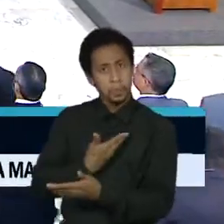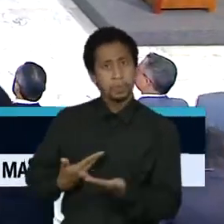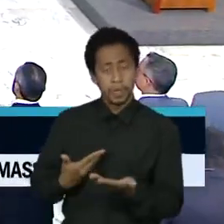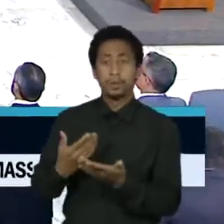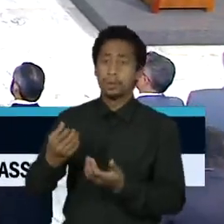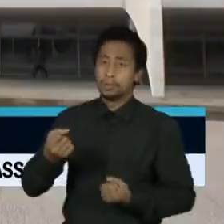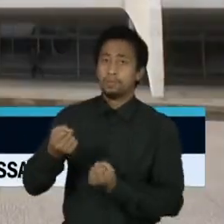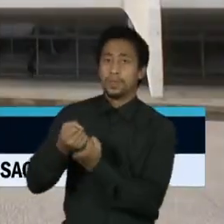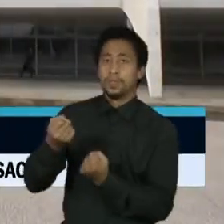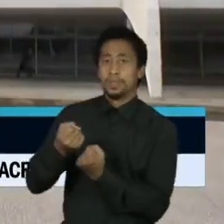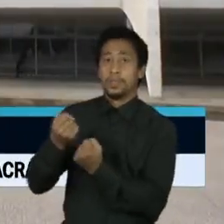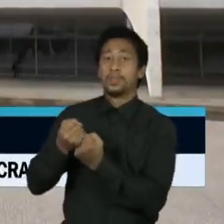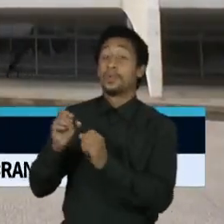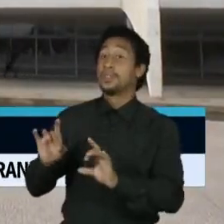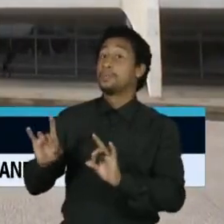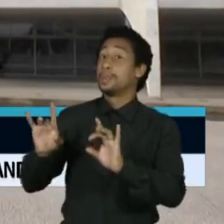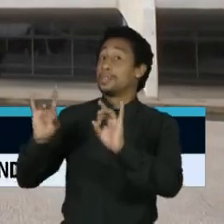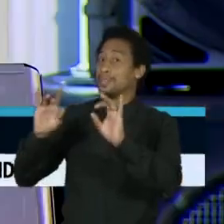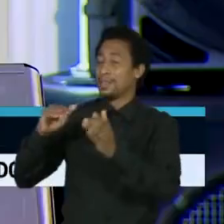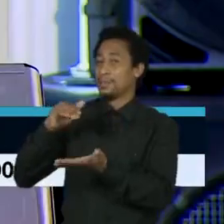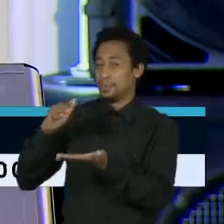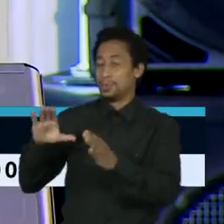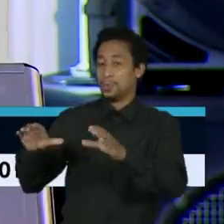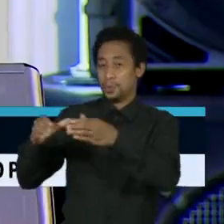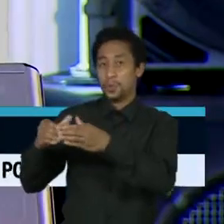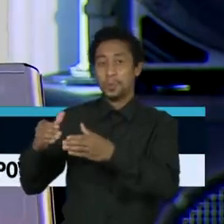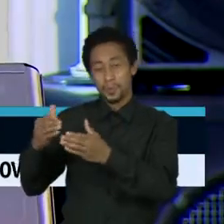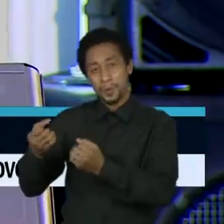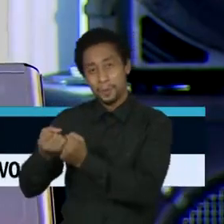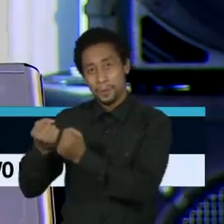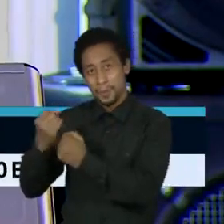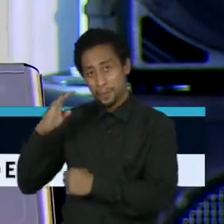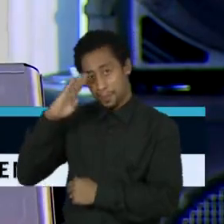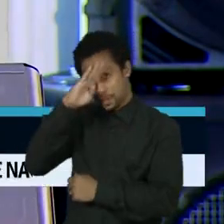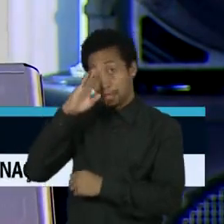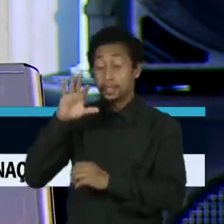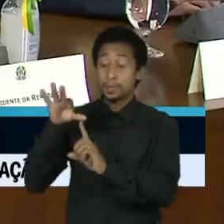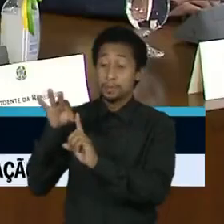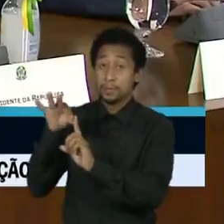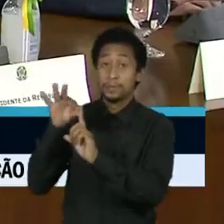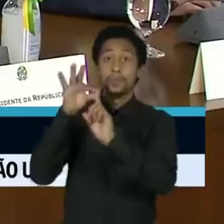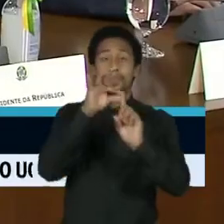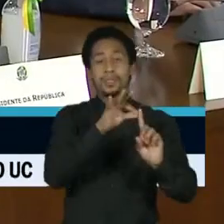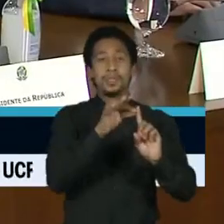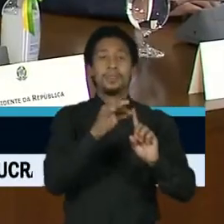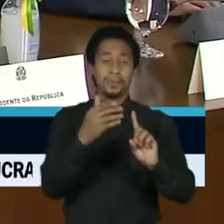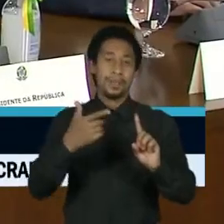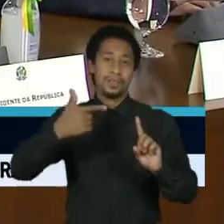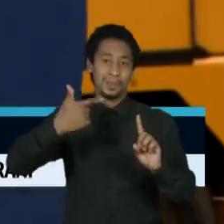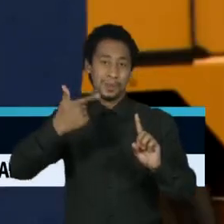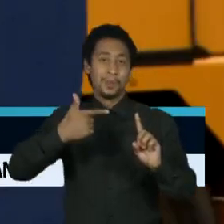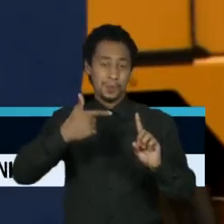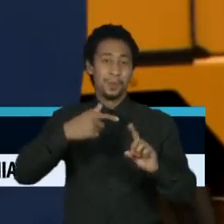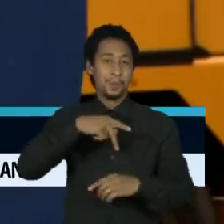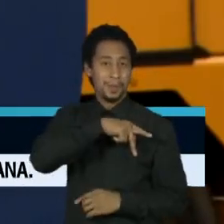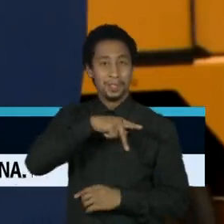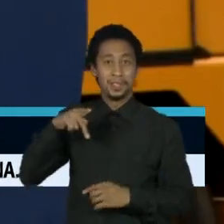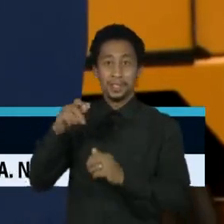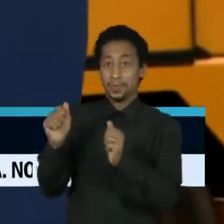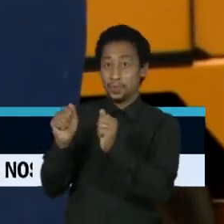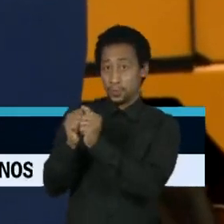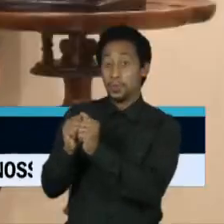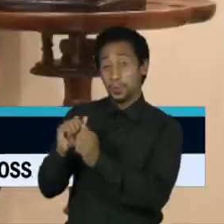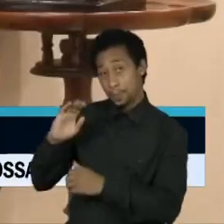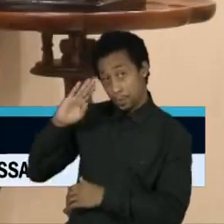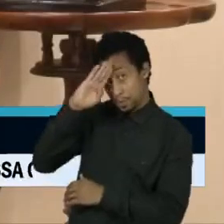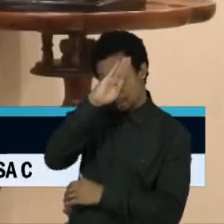assessor especial do gabinete pessoal do presidente. E é o nome mais cotado para servir-se em uma chapa com Bolsonaro. No lugar de